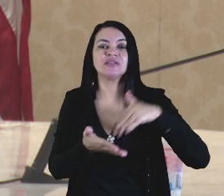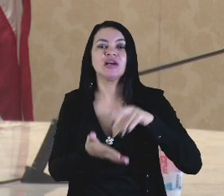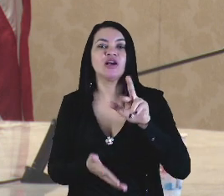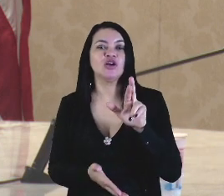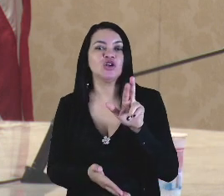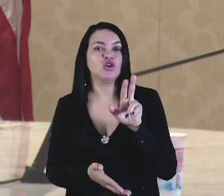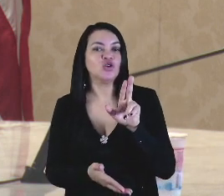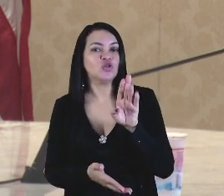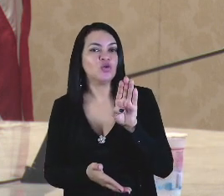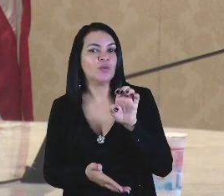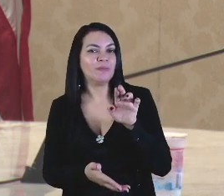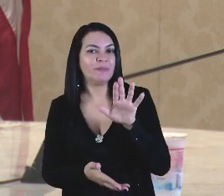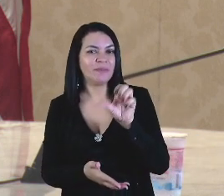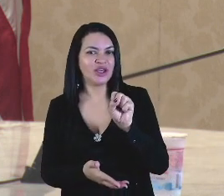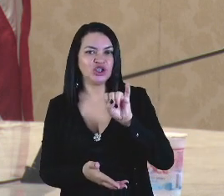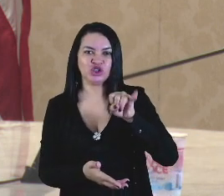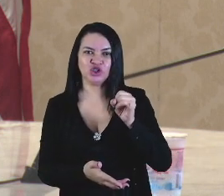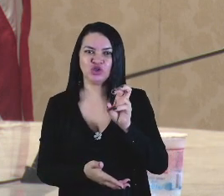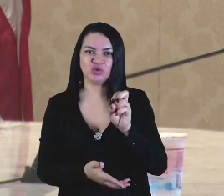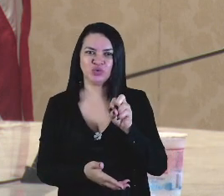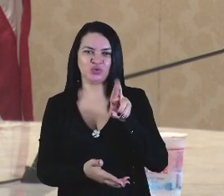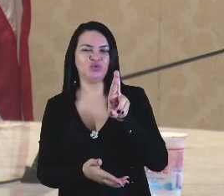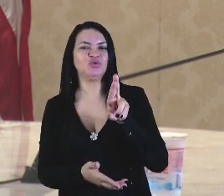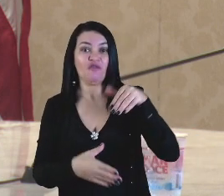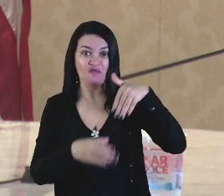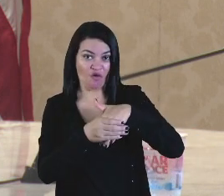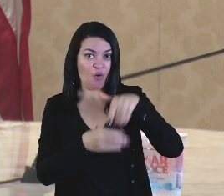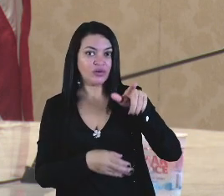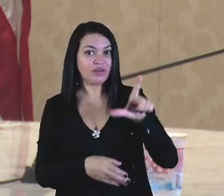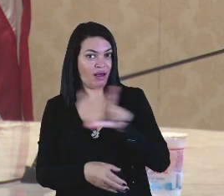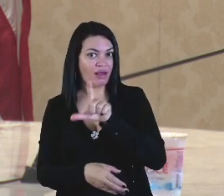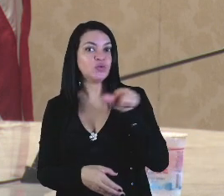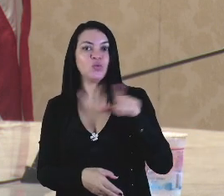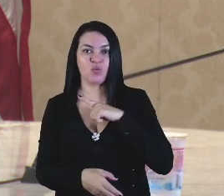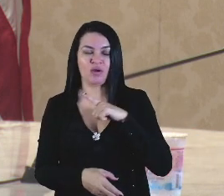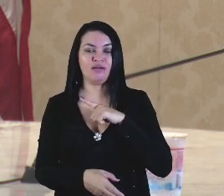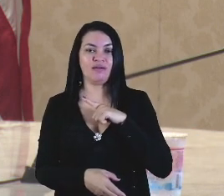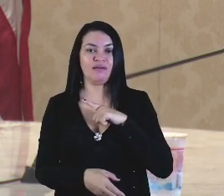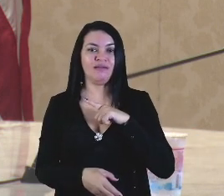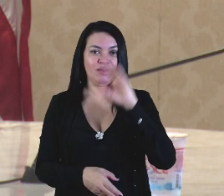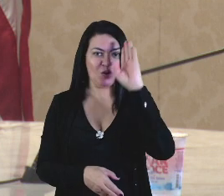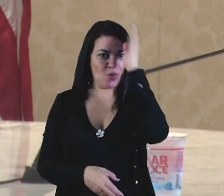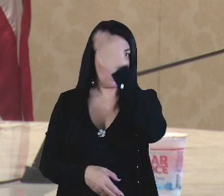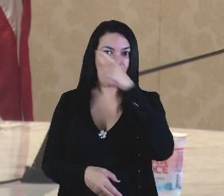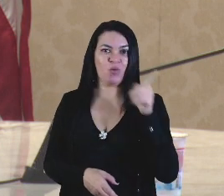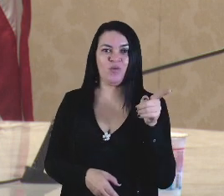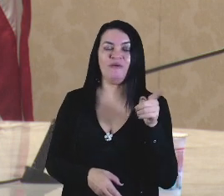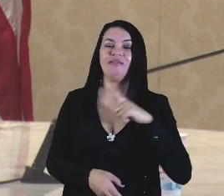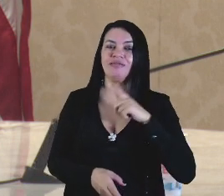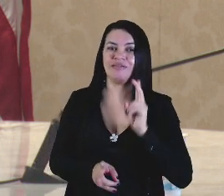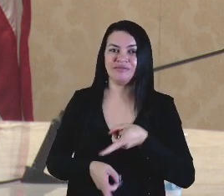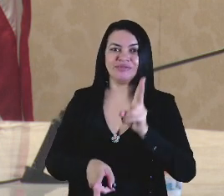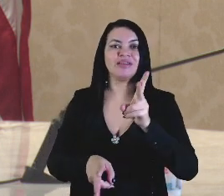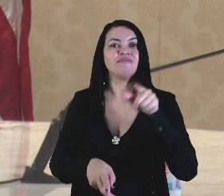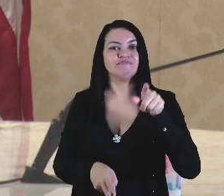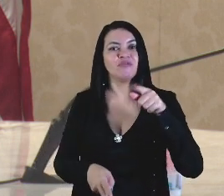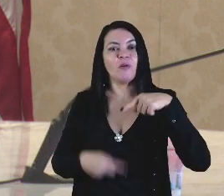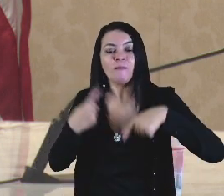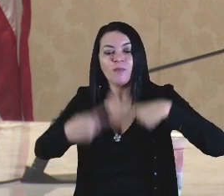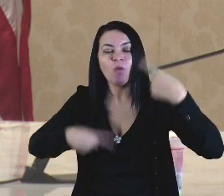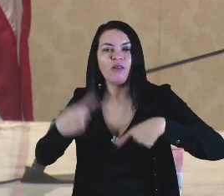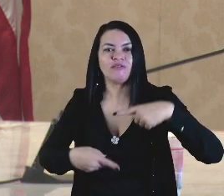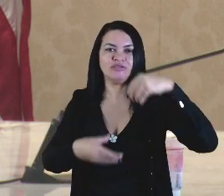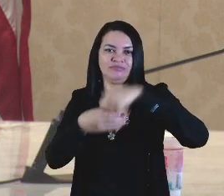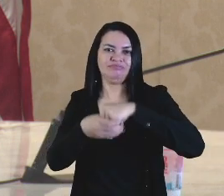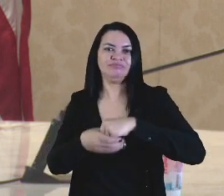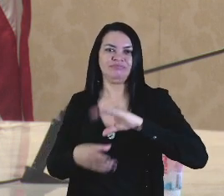votado no left, apoiado na cidade de Caxias, tem o seu berço político ali no left, e tem,